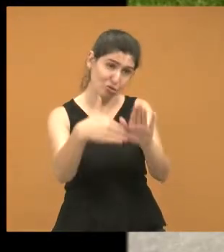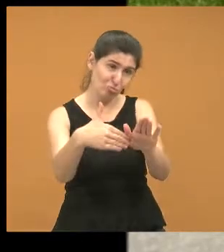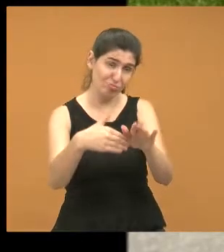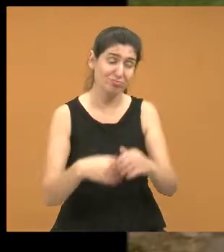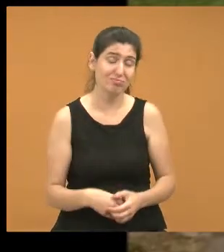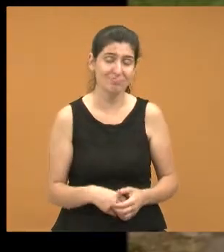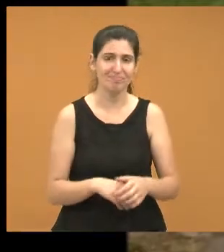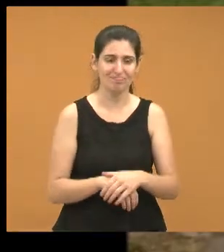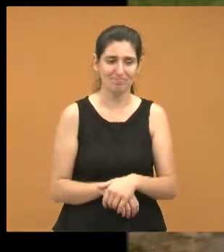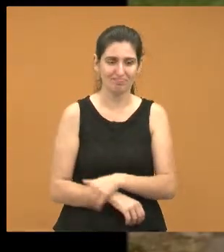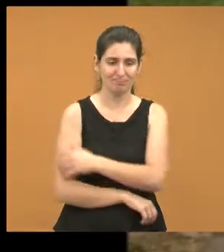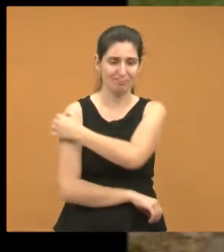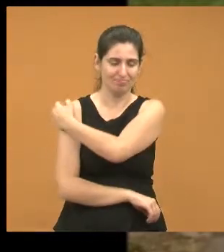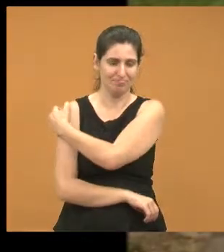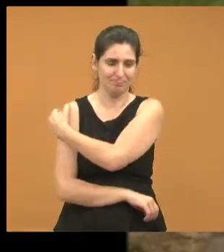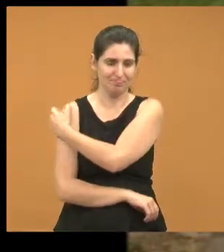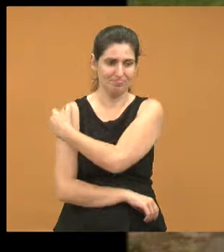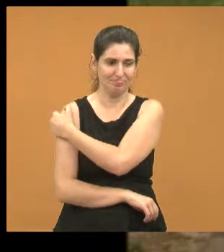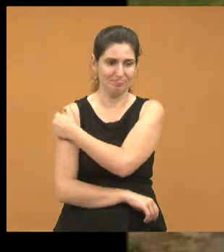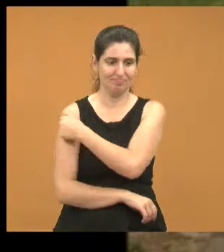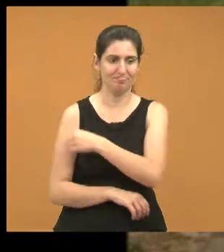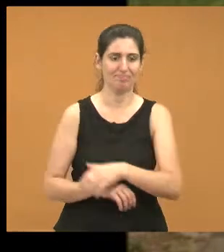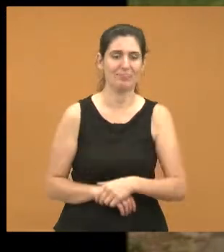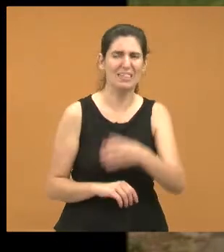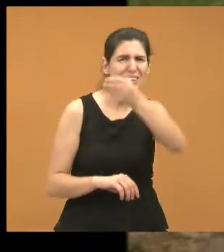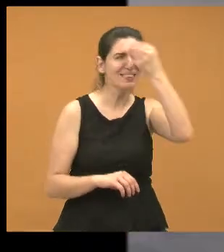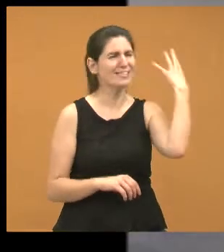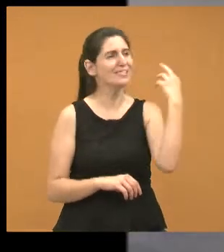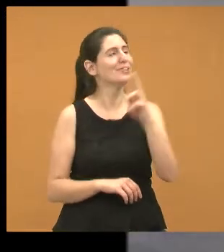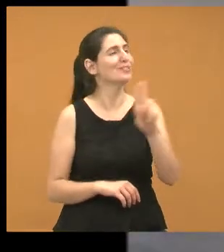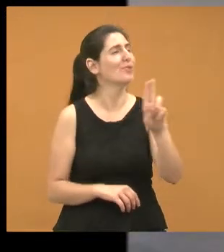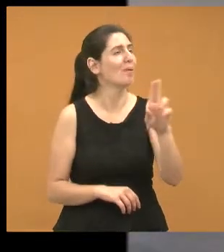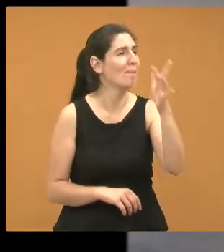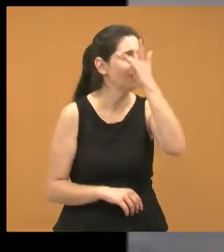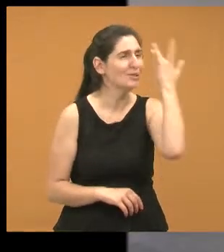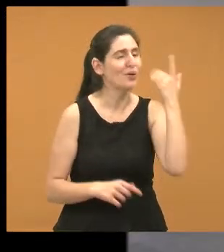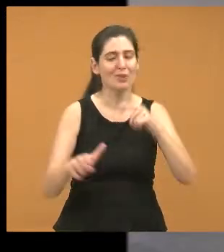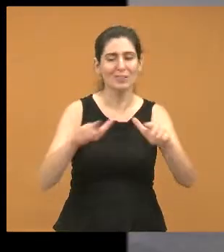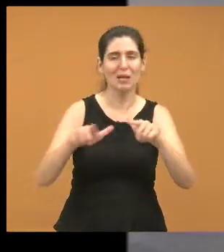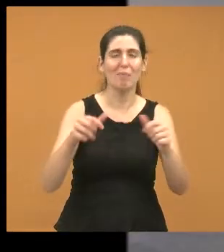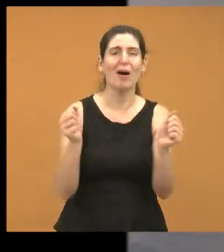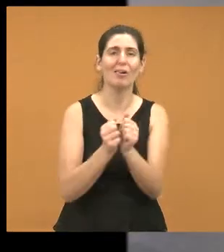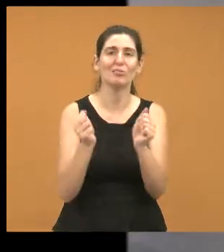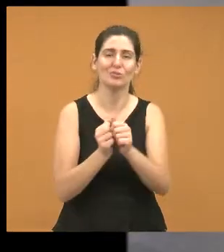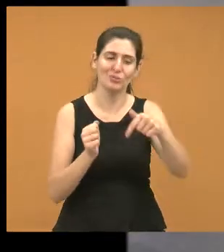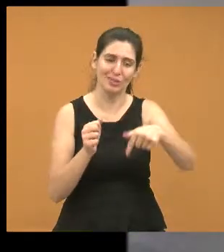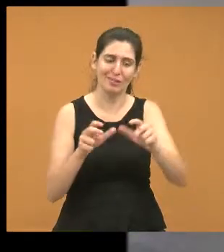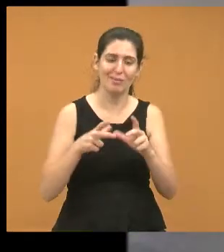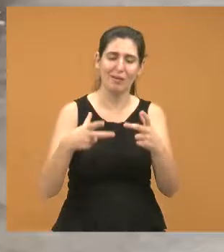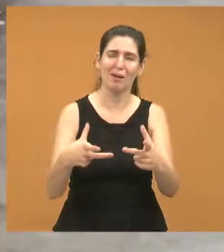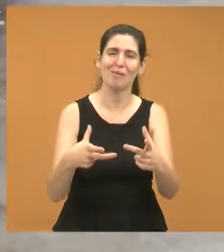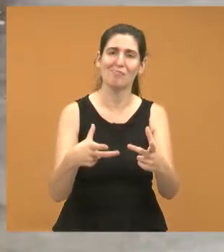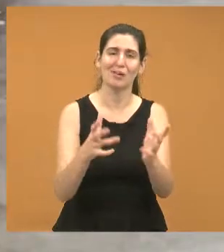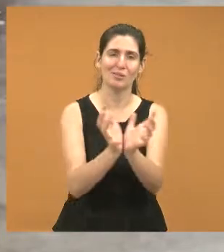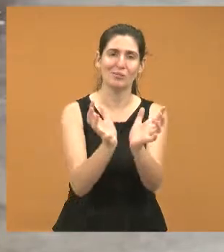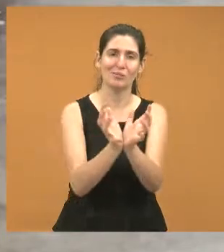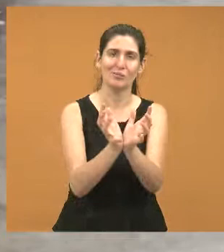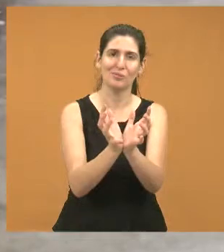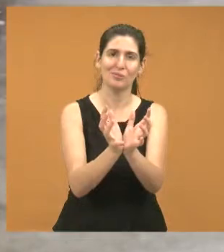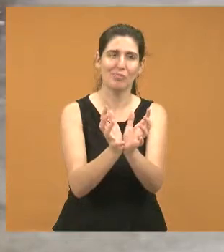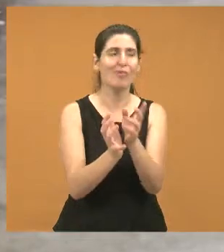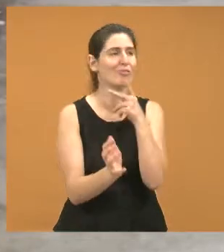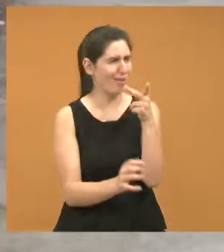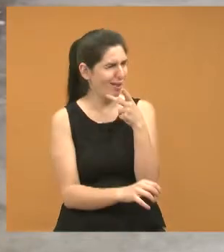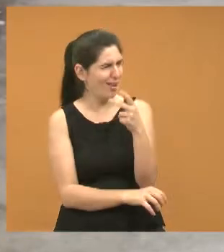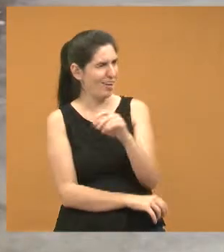gente. Não sei se eu esqueci o nome de mais alguém do gabinete. Dona Ezete, eu citei. Eu acho que é isso. Os quatro do